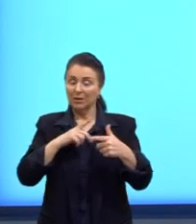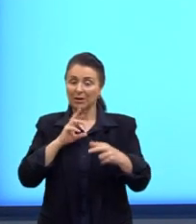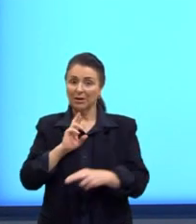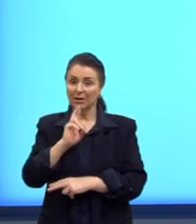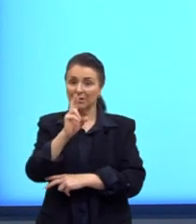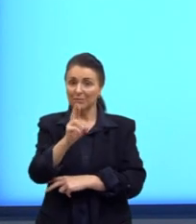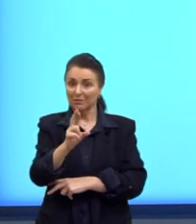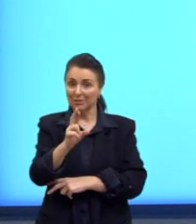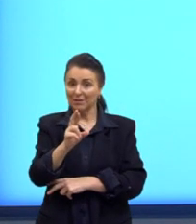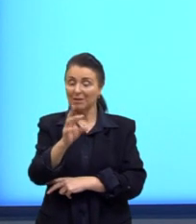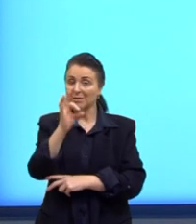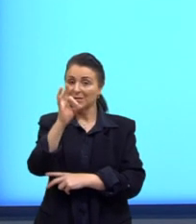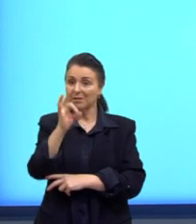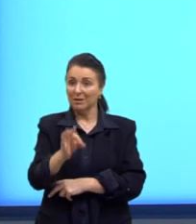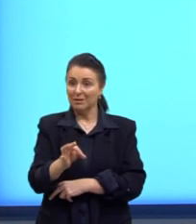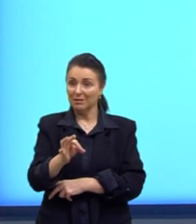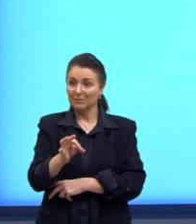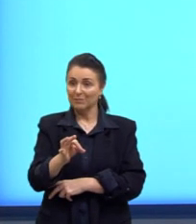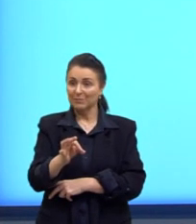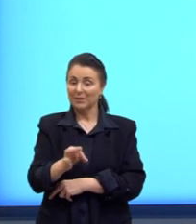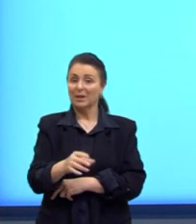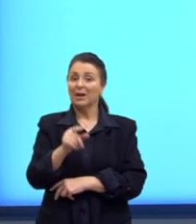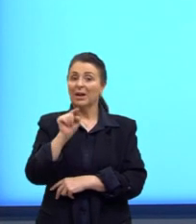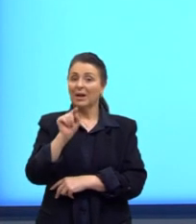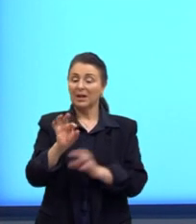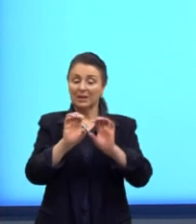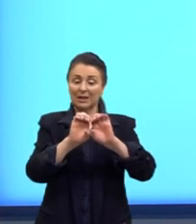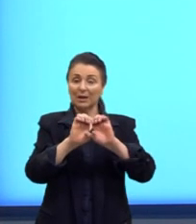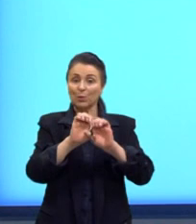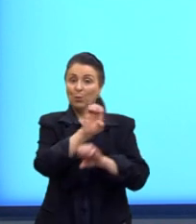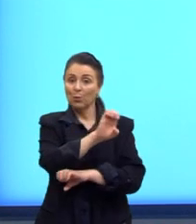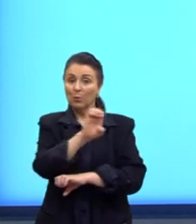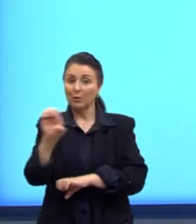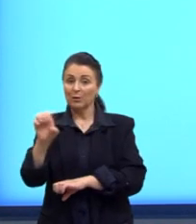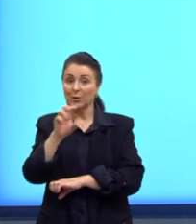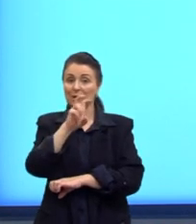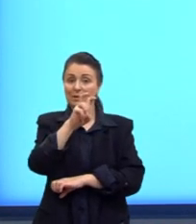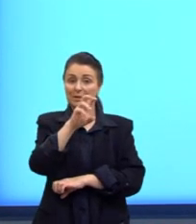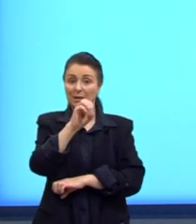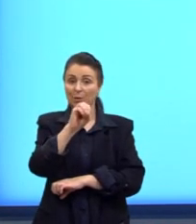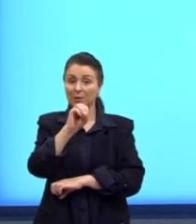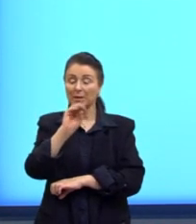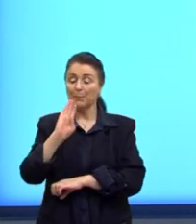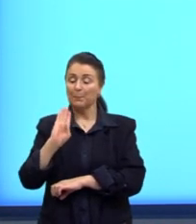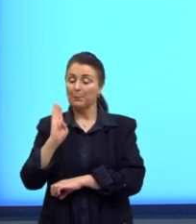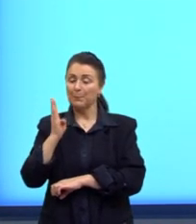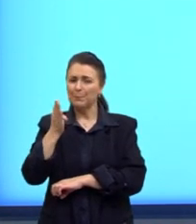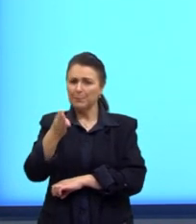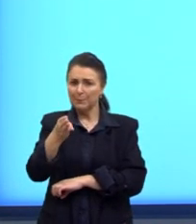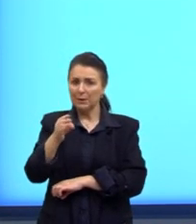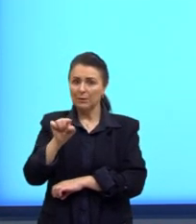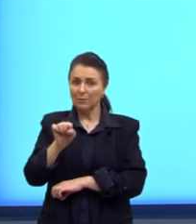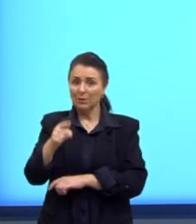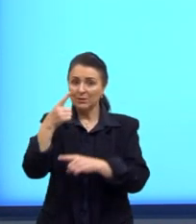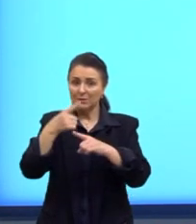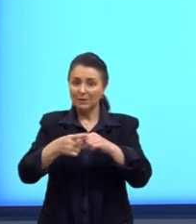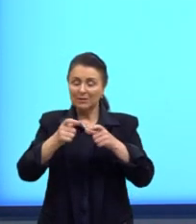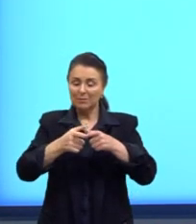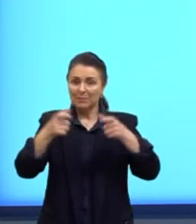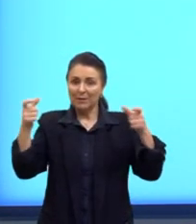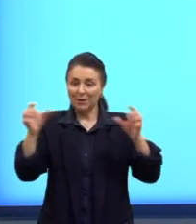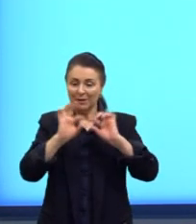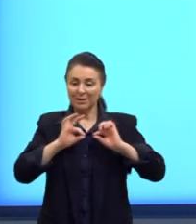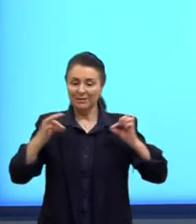resposta correta. Então, a linha do Equador é 50 bilhões de vezes maior do que a